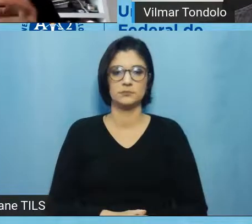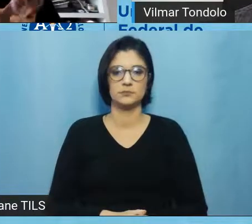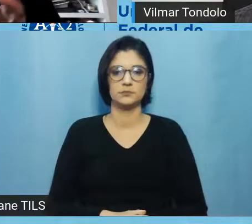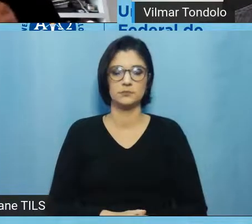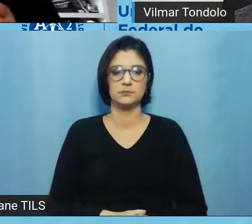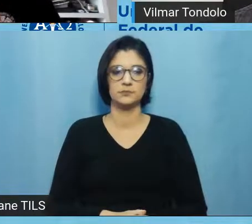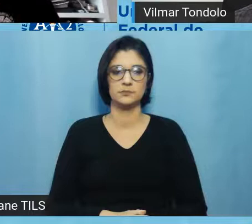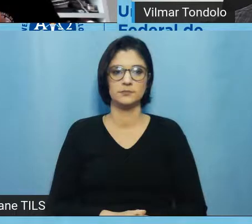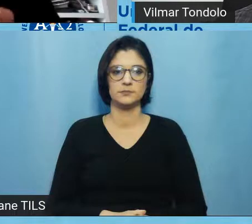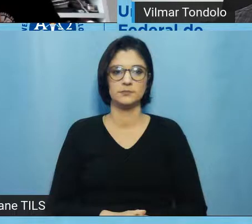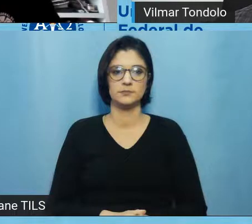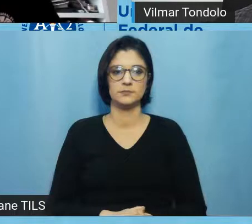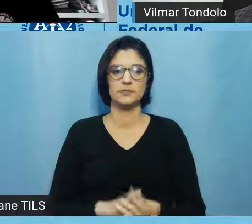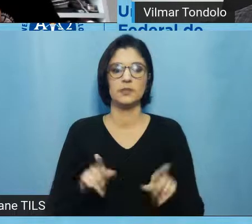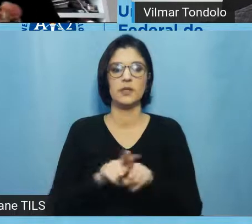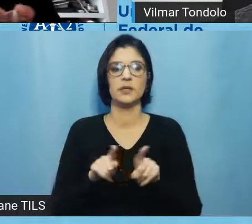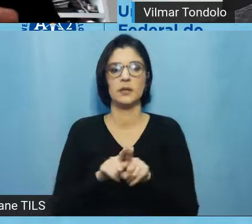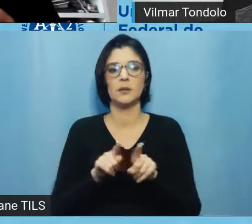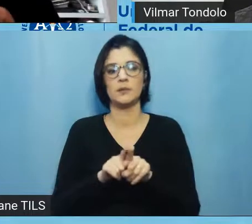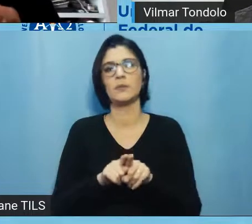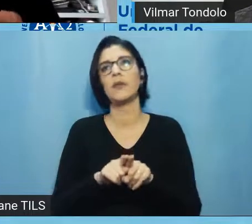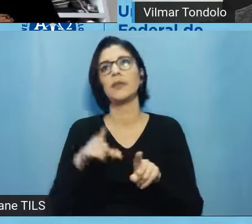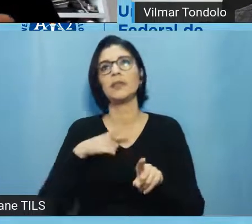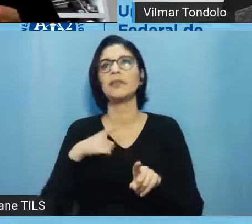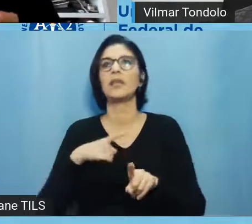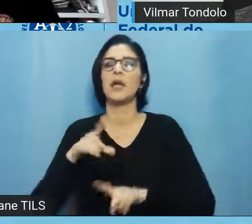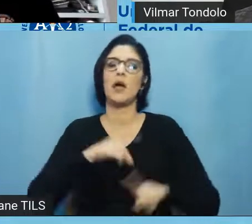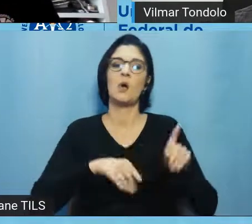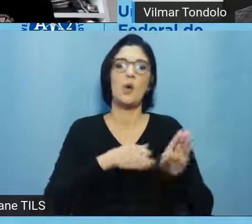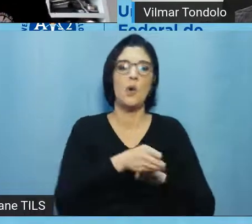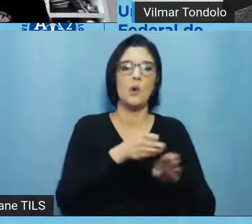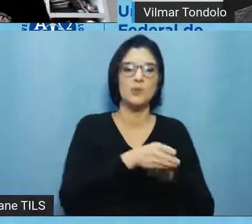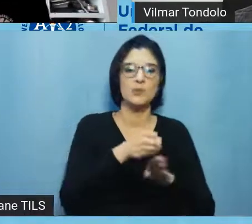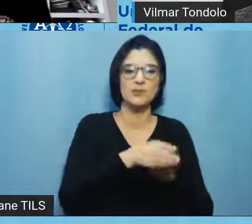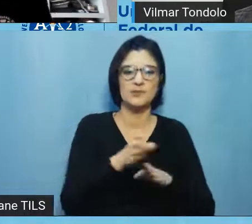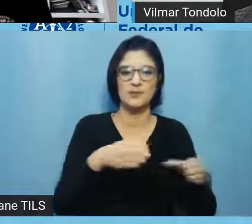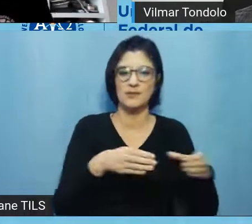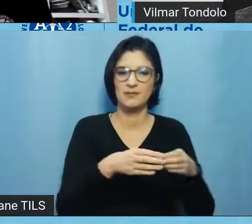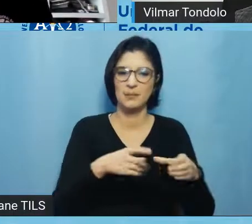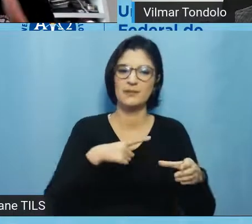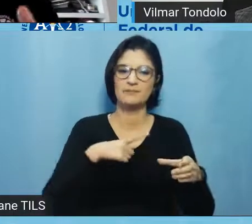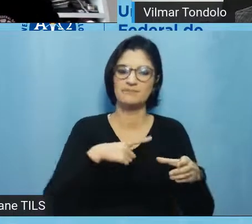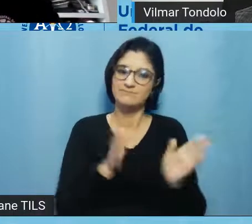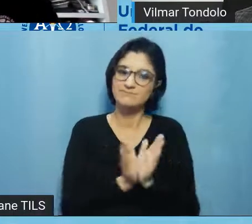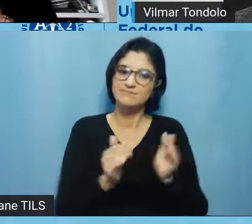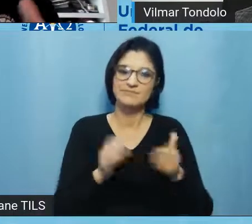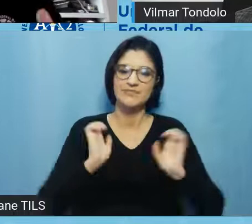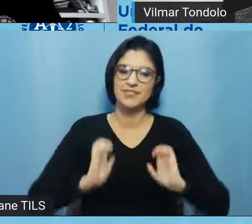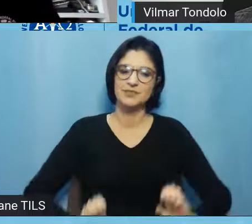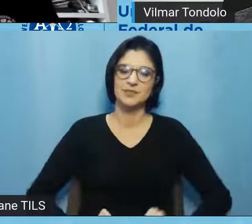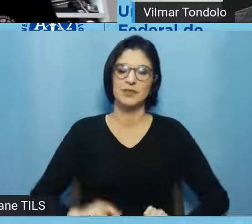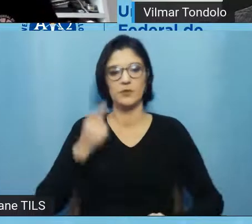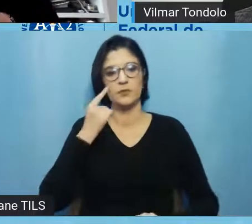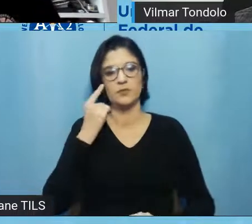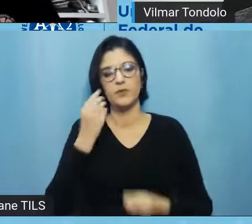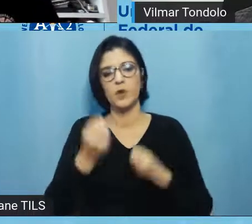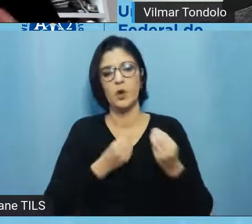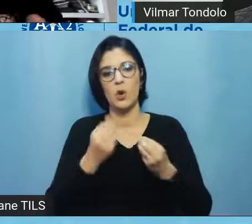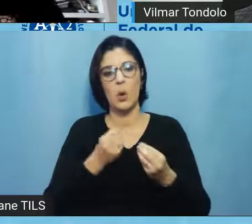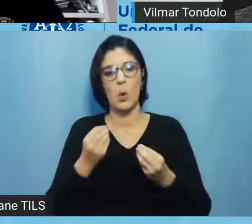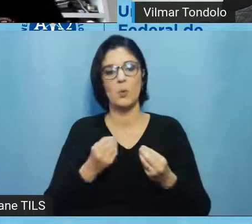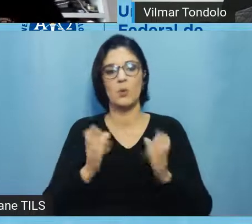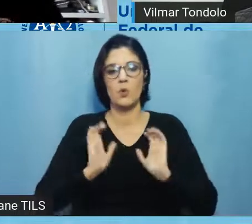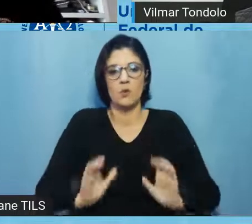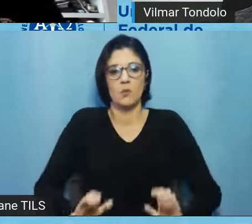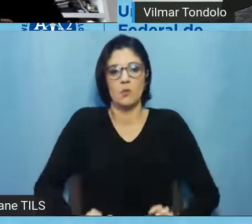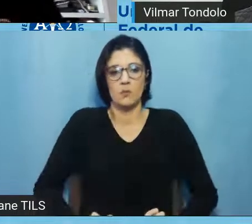Mas no molde dos conselhos também, né, os conselhos, todos eles têm seu comitê de ética, né, para julgar mesmo a conduta, né, mas no sentido da conduta